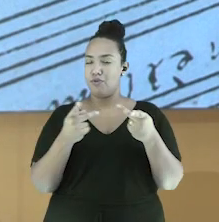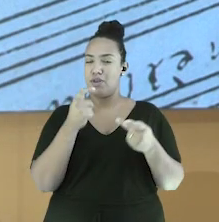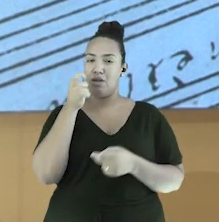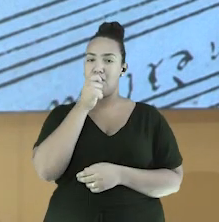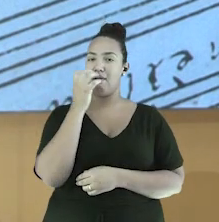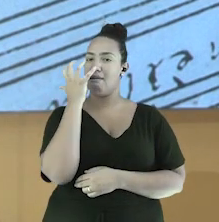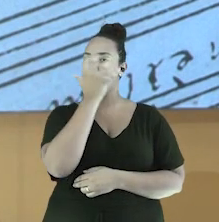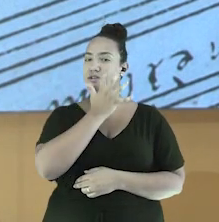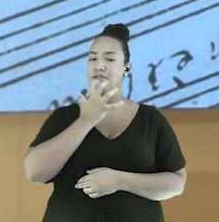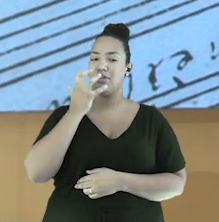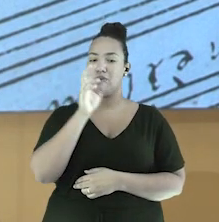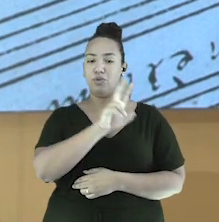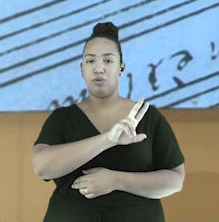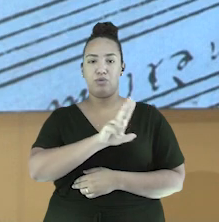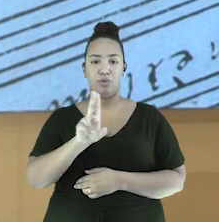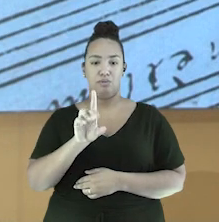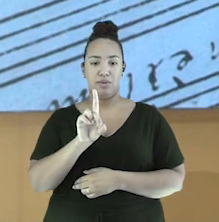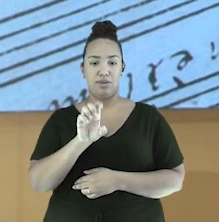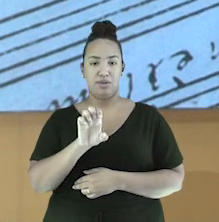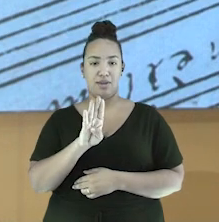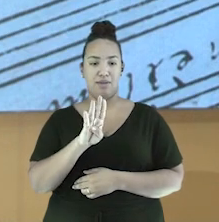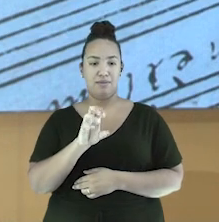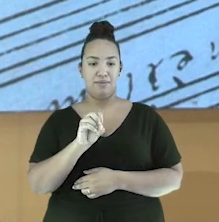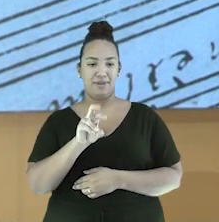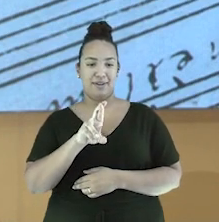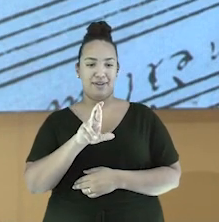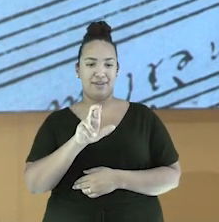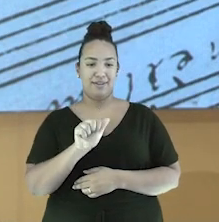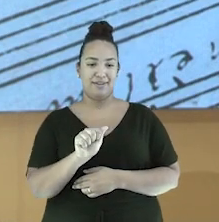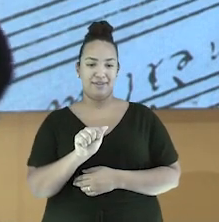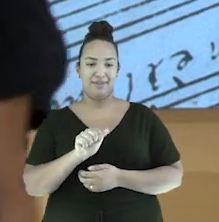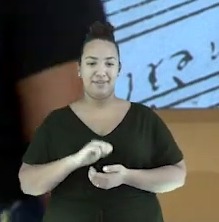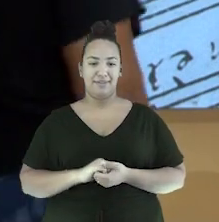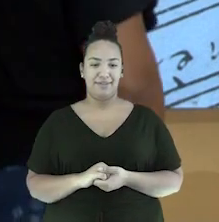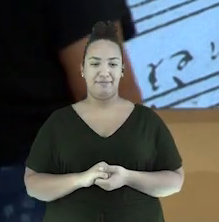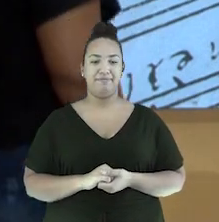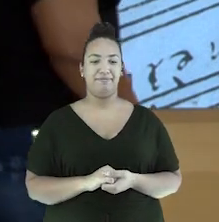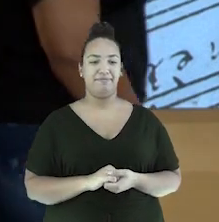cantora para vir aqui me ajudar. O nome dela é Débora. Vem para cá, Débora!